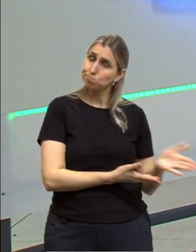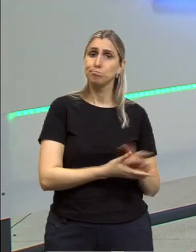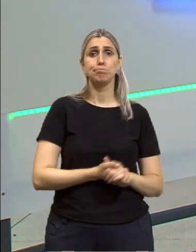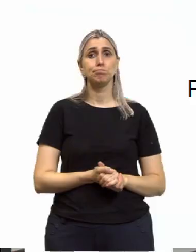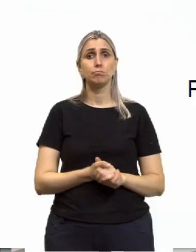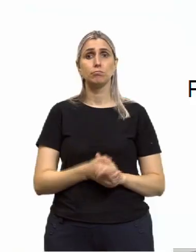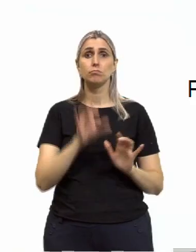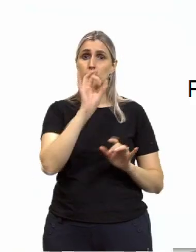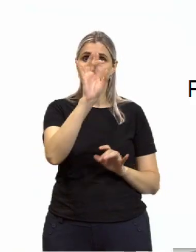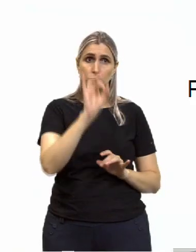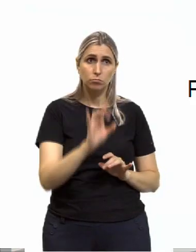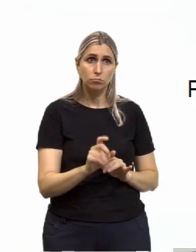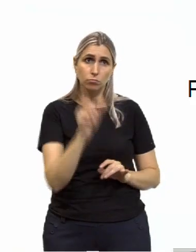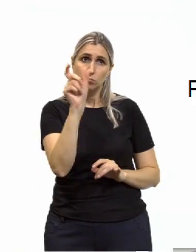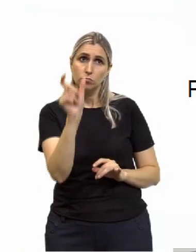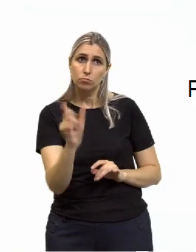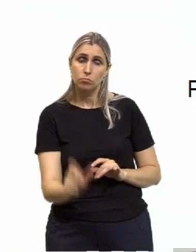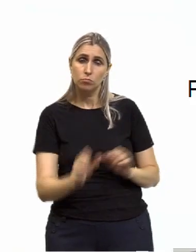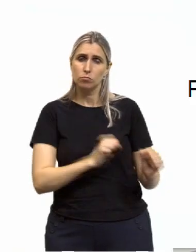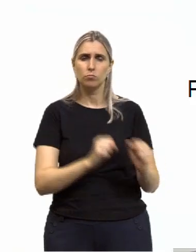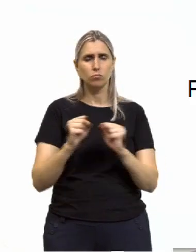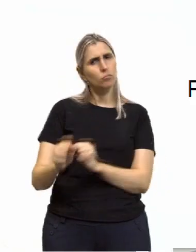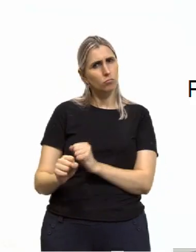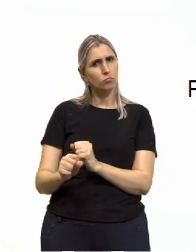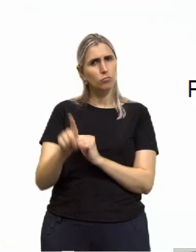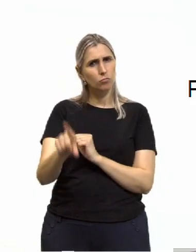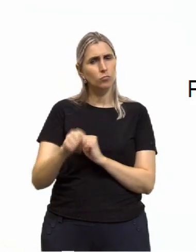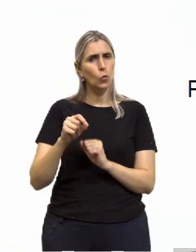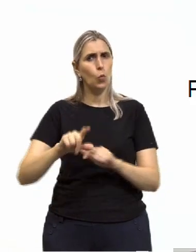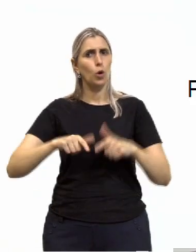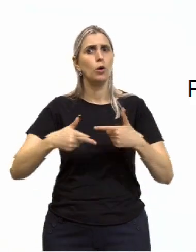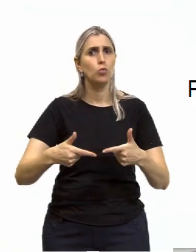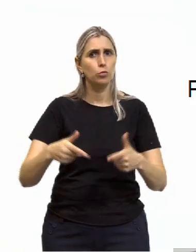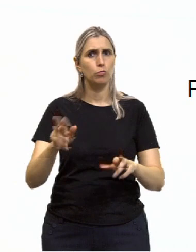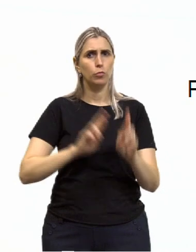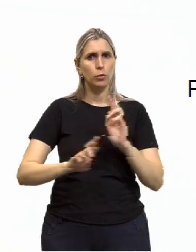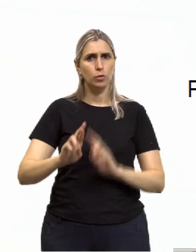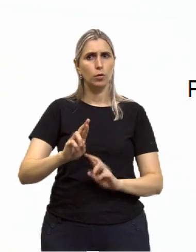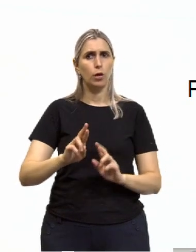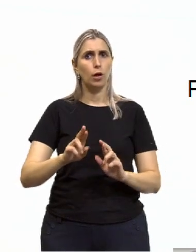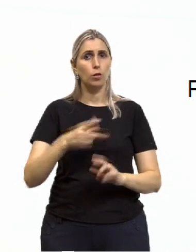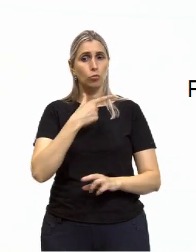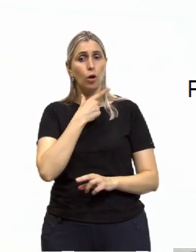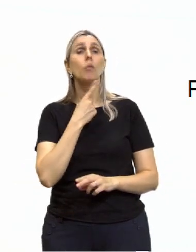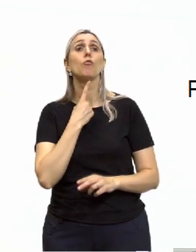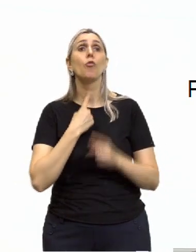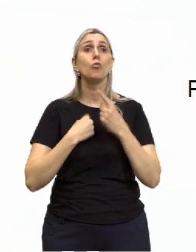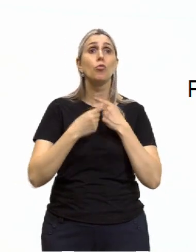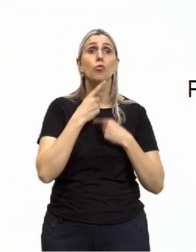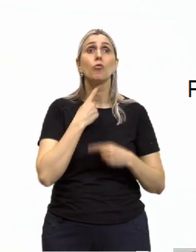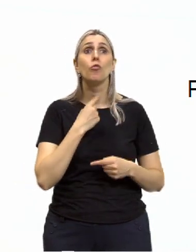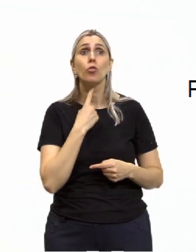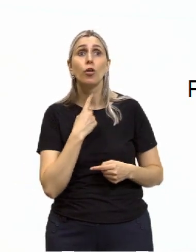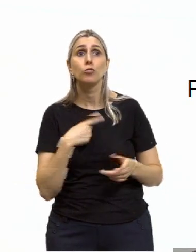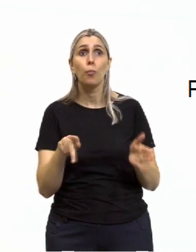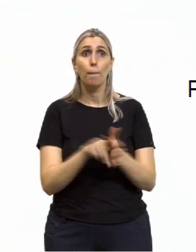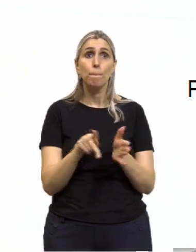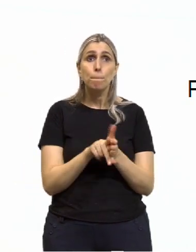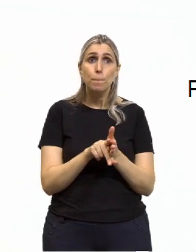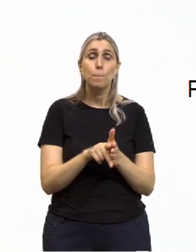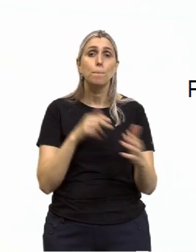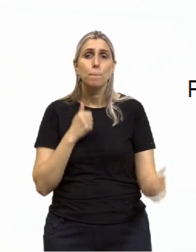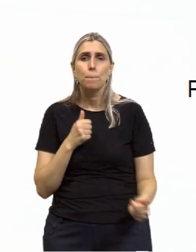Cada indivíduo tem a possibilidade de escolher como agir de acordo com sua vontade. Pode